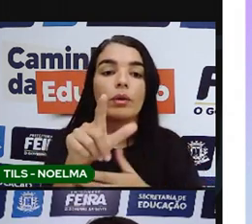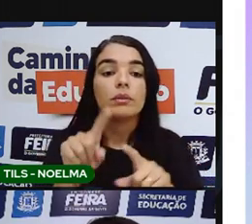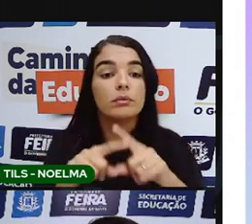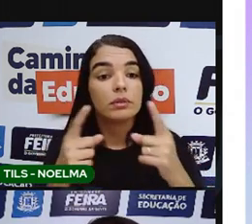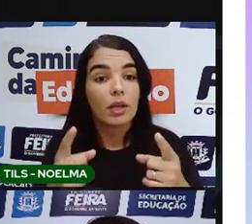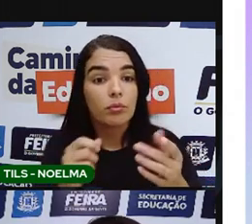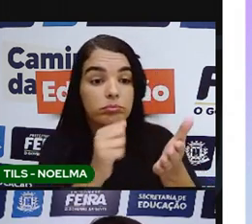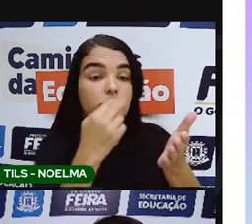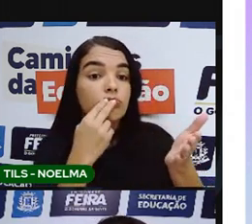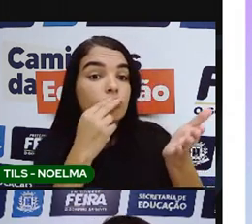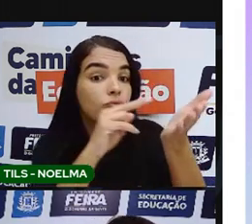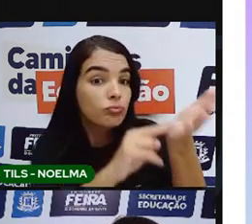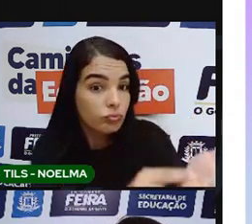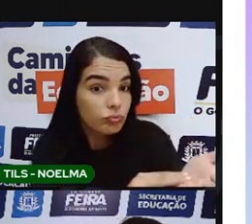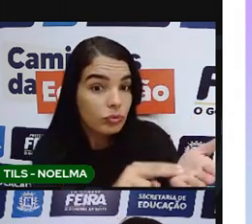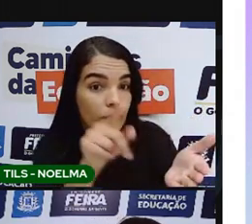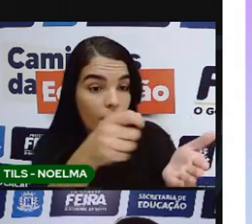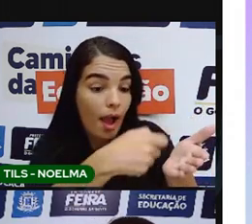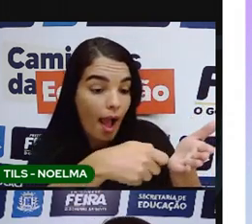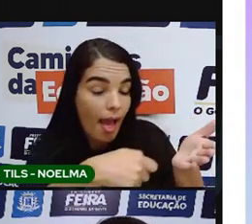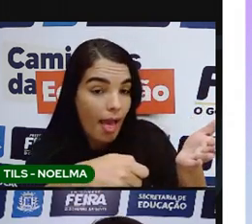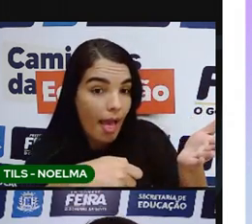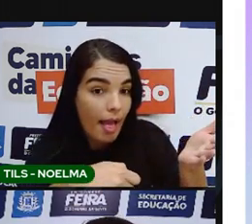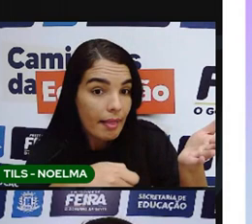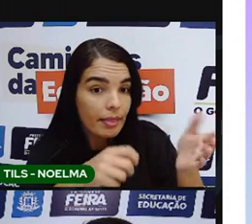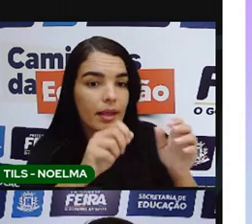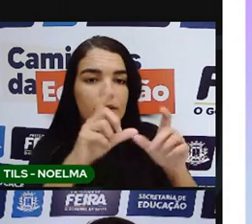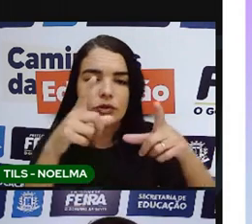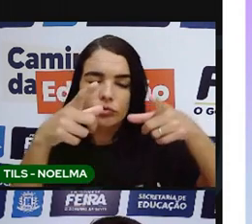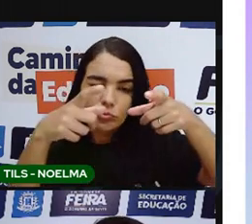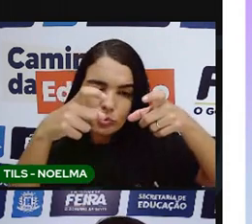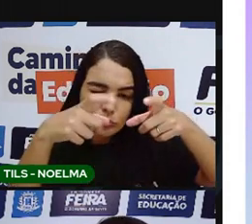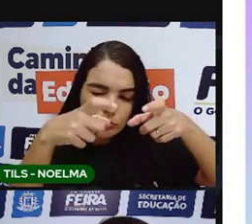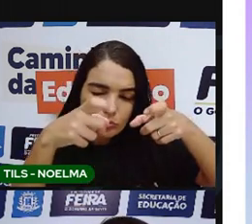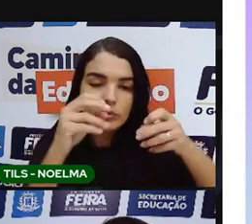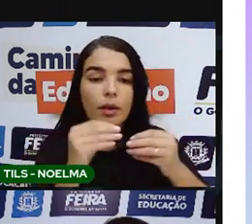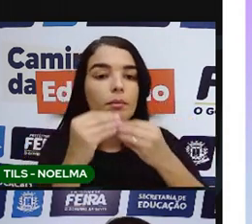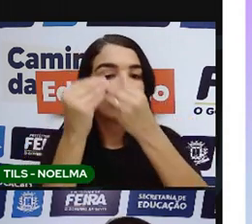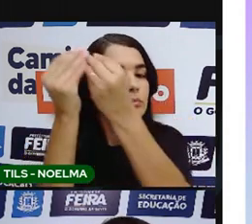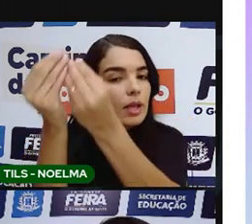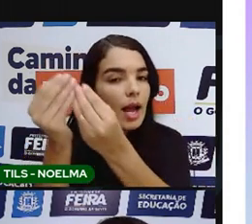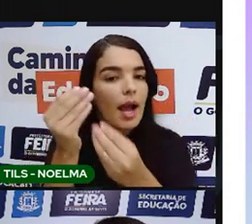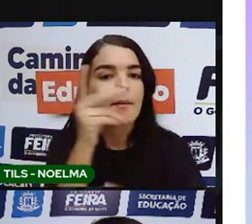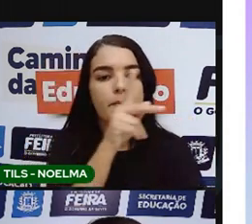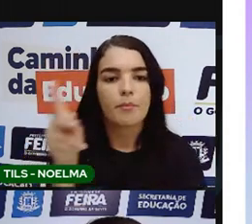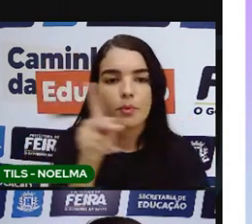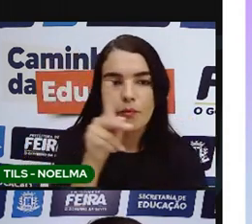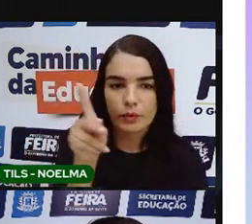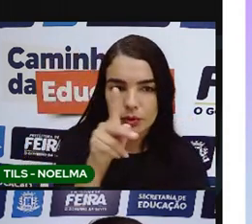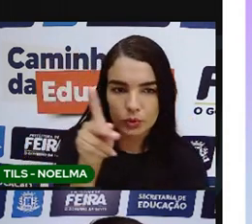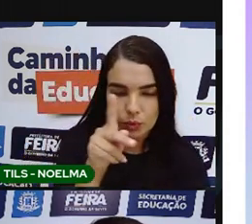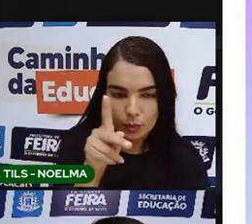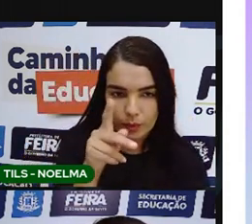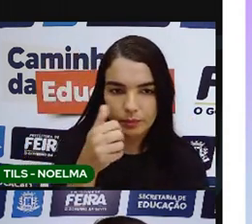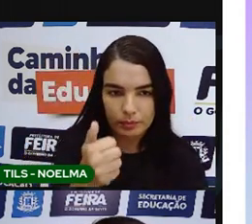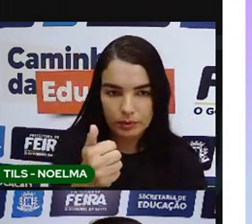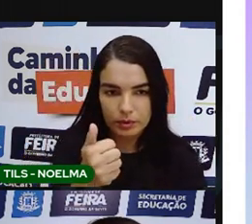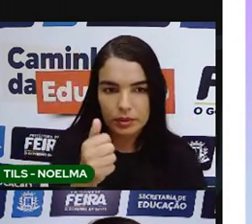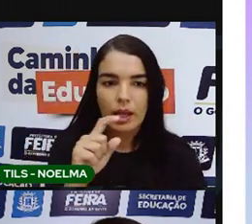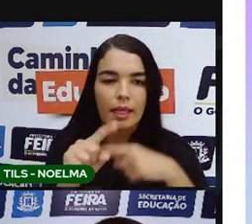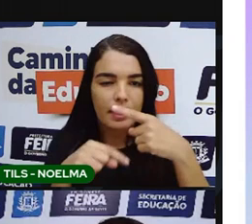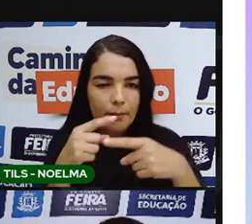carta que vocês vão fazer no caderno, retira uma foto, mostra para a né? Veja, deixa que ela